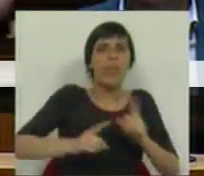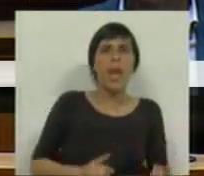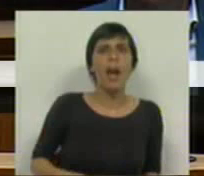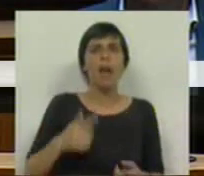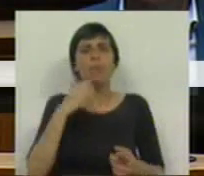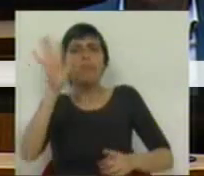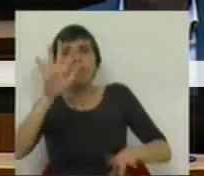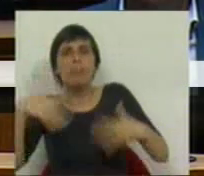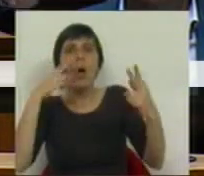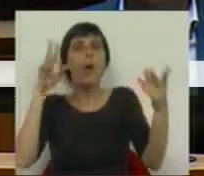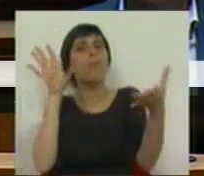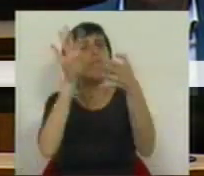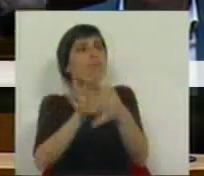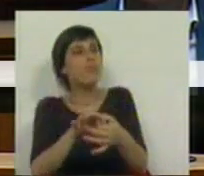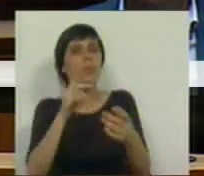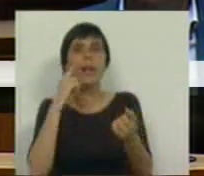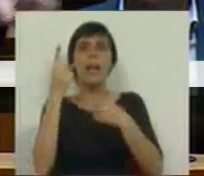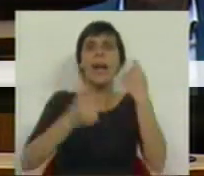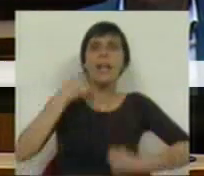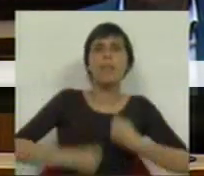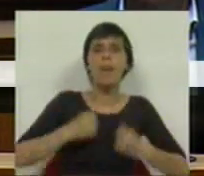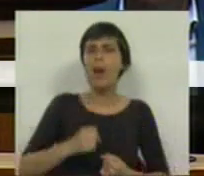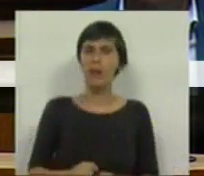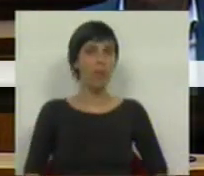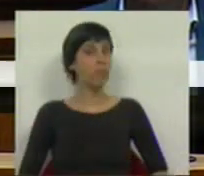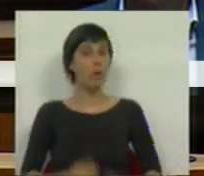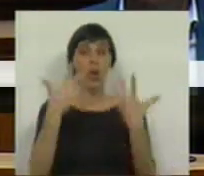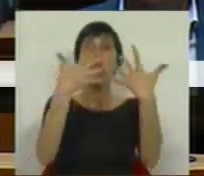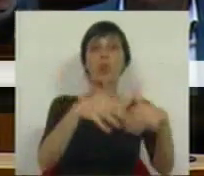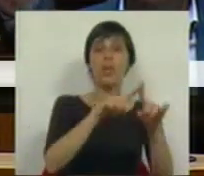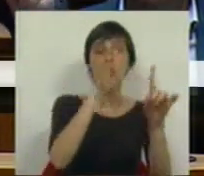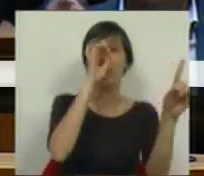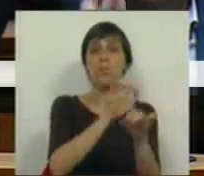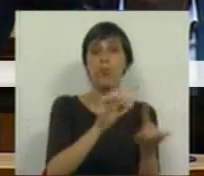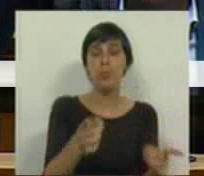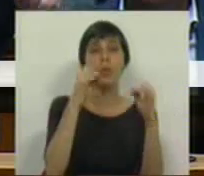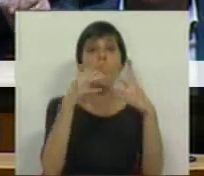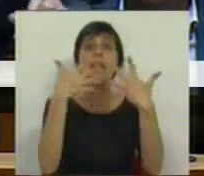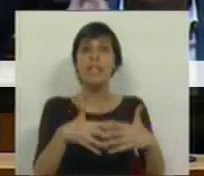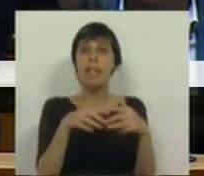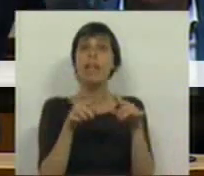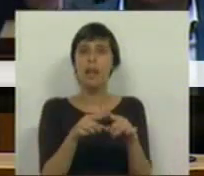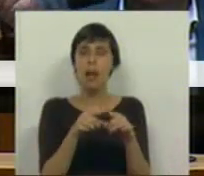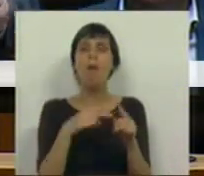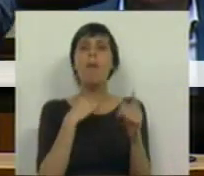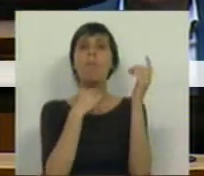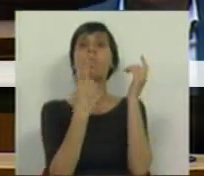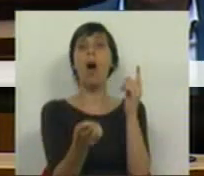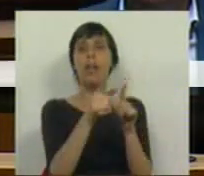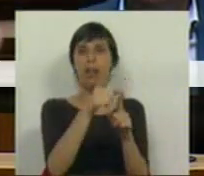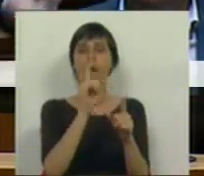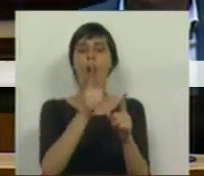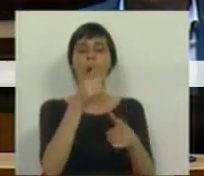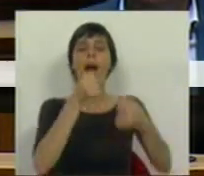nem um aceno para ir ao encontro das reivindicações, não dos sindicatos professores. Os sindicatos são porta-vozes dessas